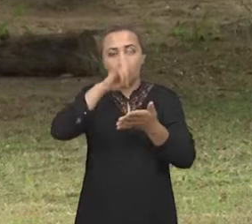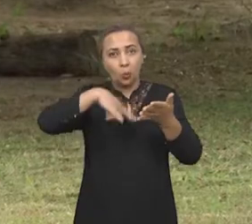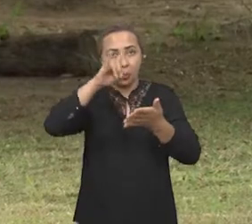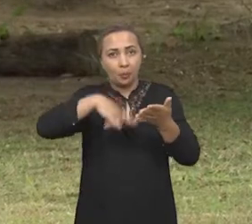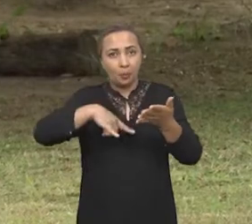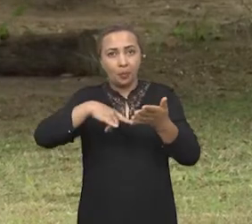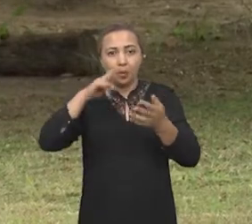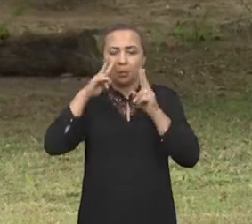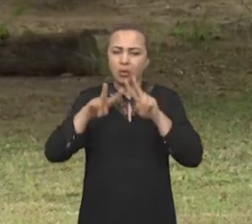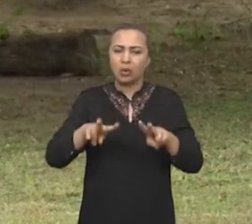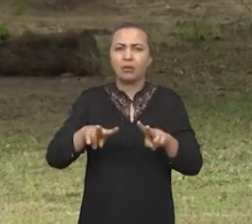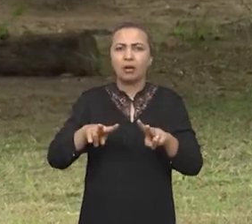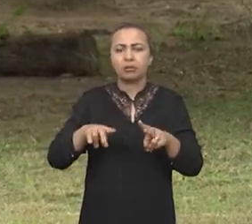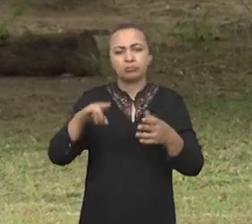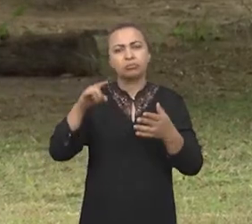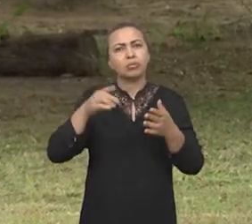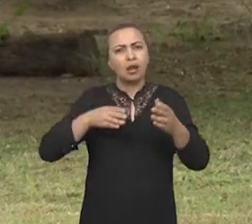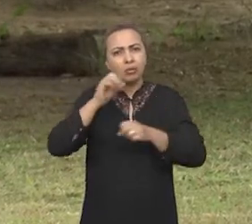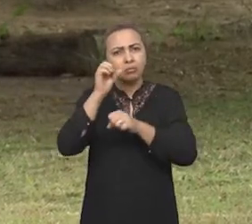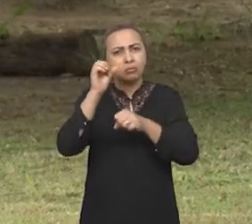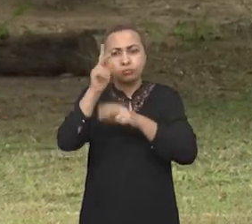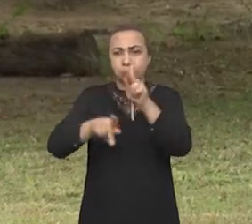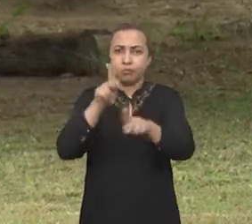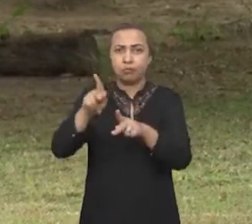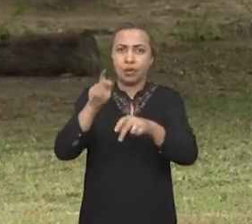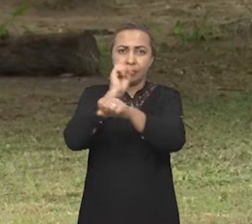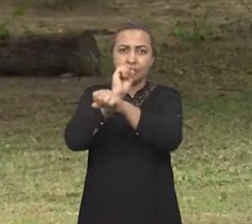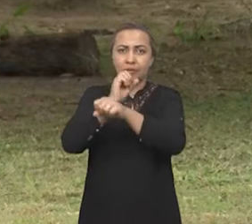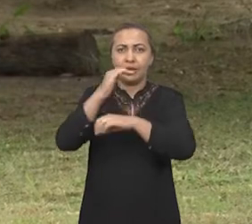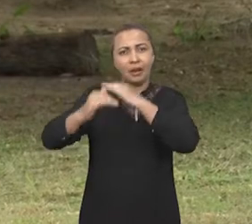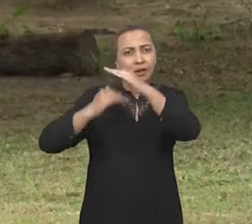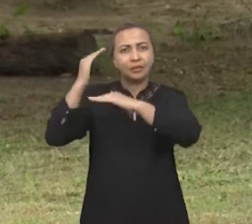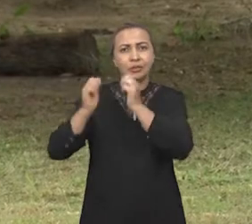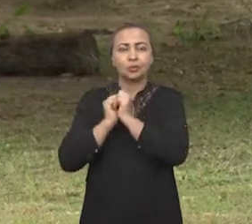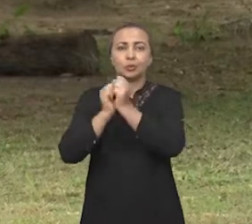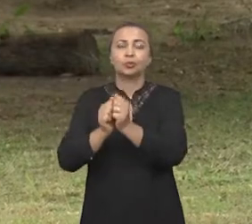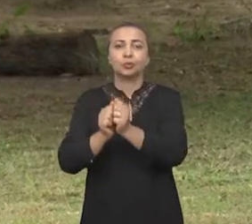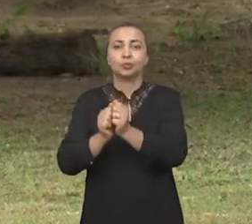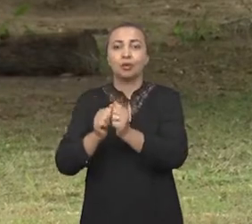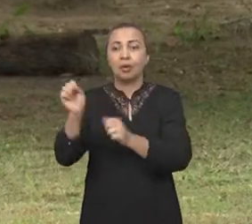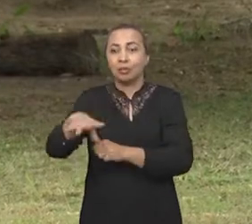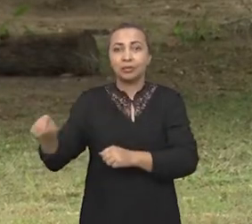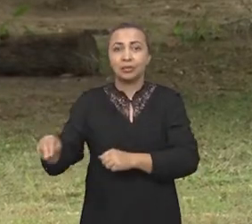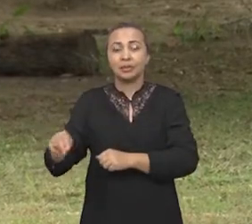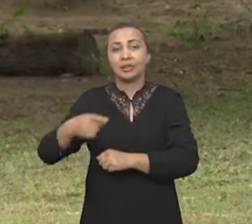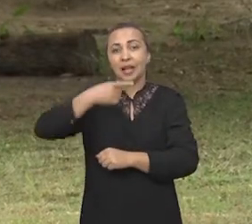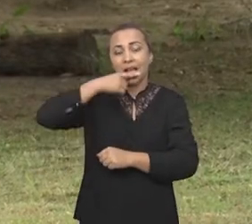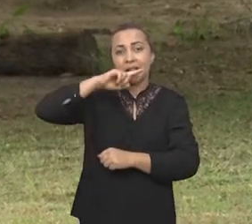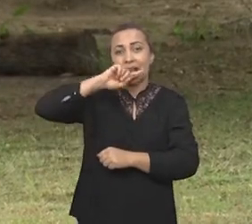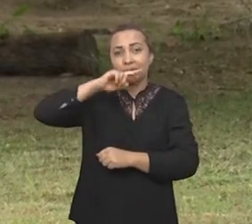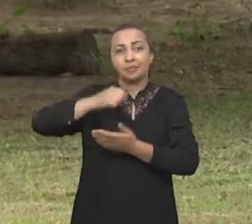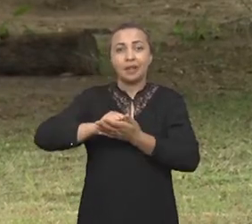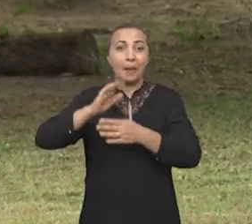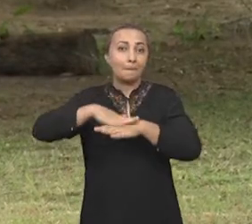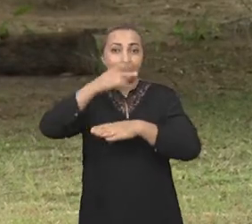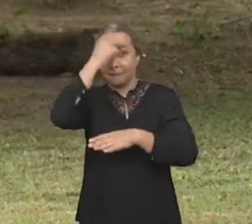observaram que a população escrava crescia no século XIX junto com a expansão da cana-de-açúcar e que a maioria dessas pessoas